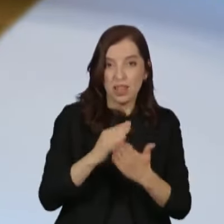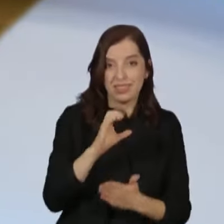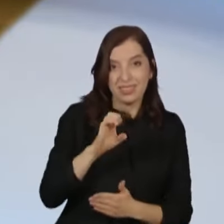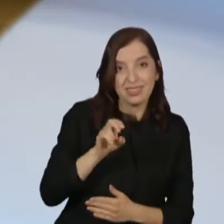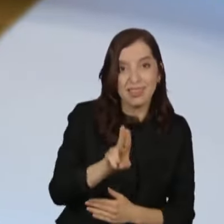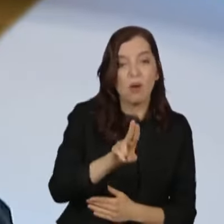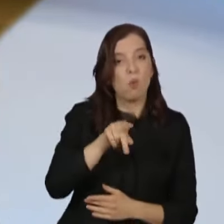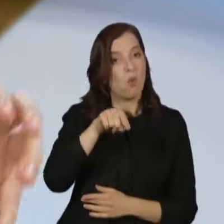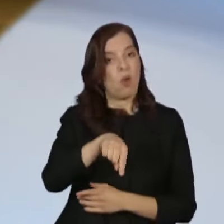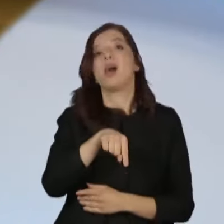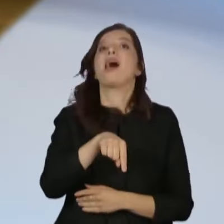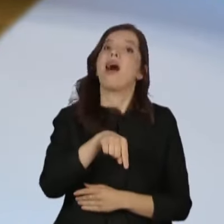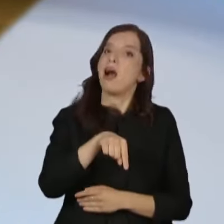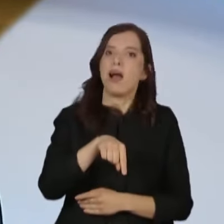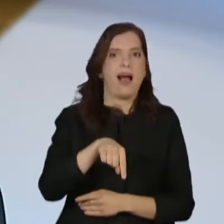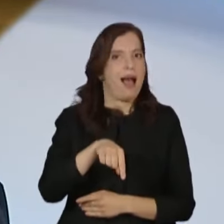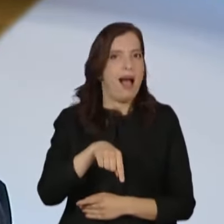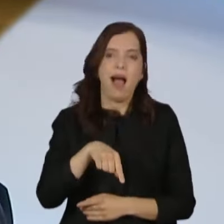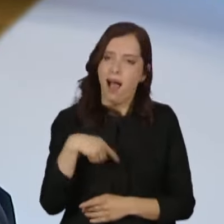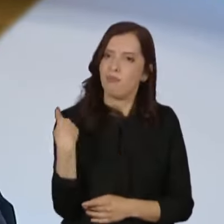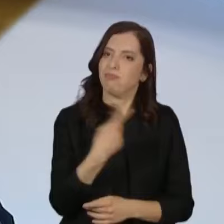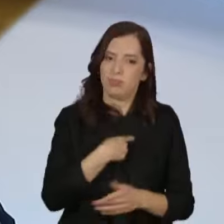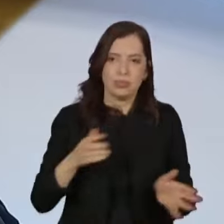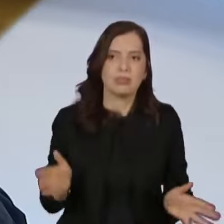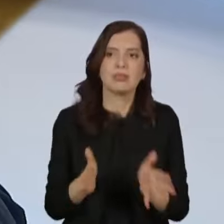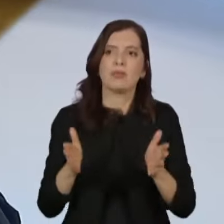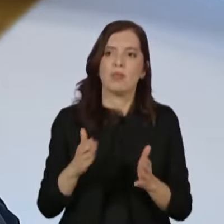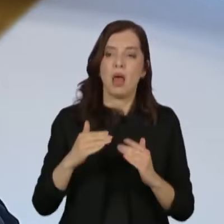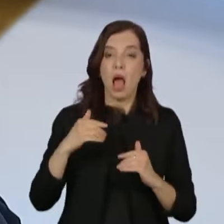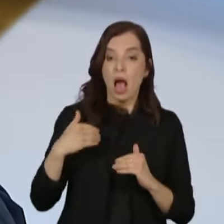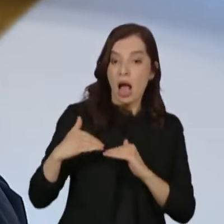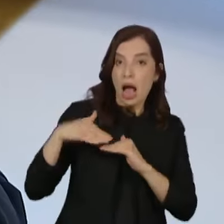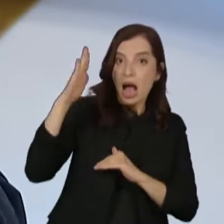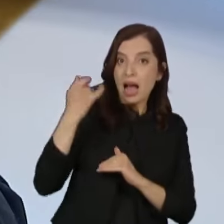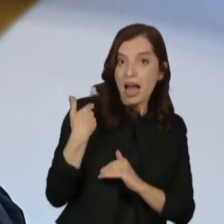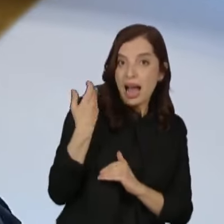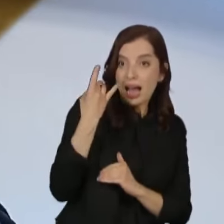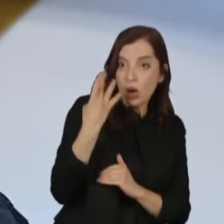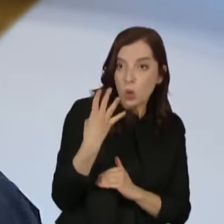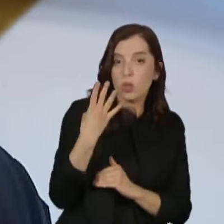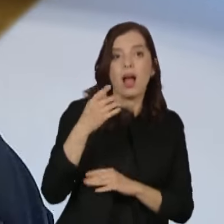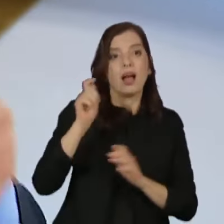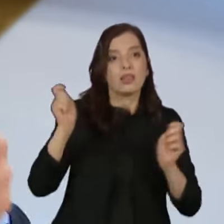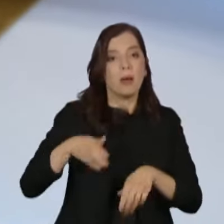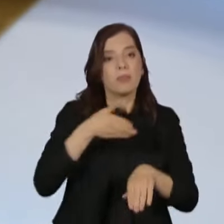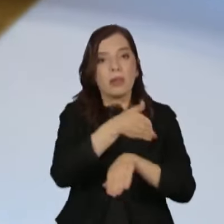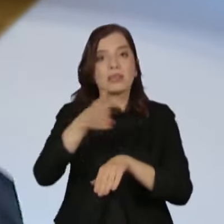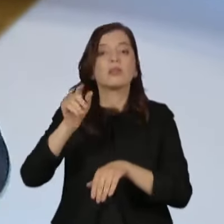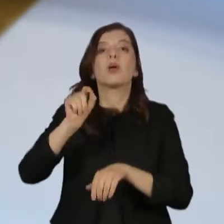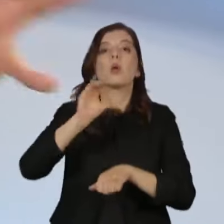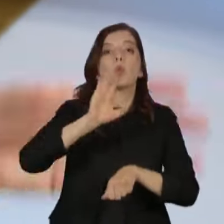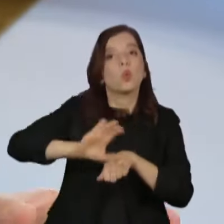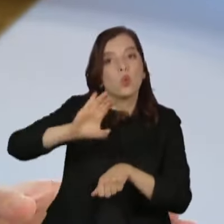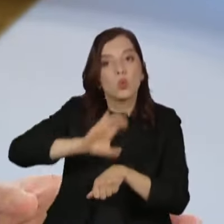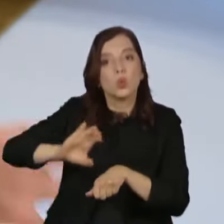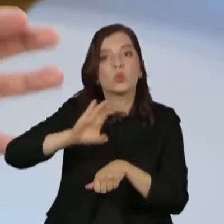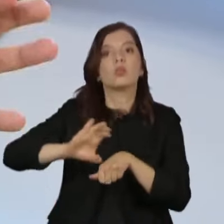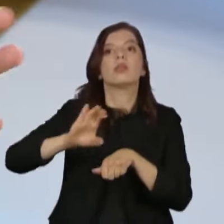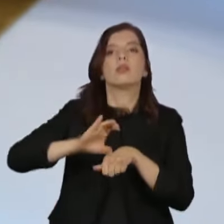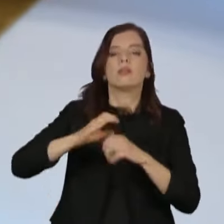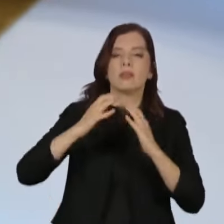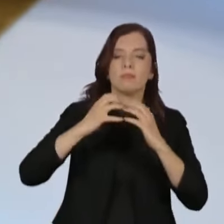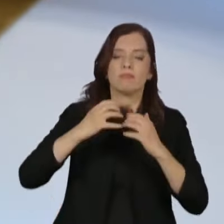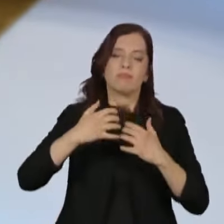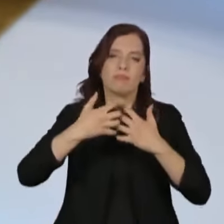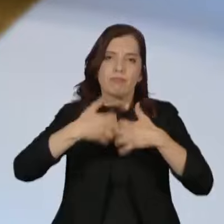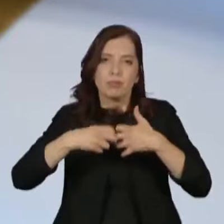curso de formação em economia digital, design, inteligência artificial, robótica, programador e cursos em